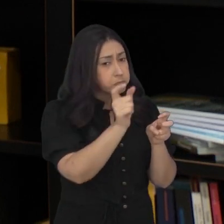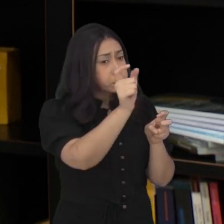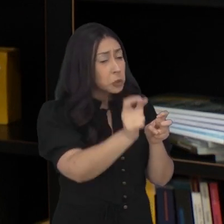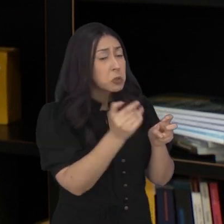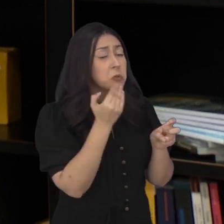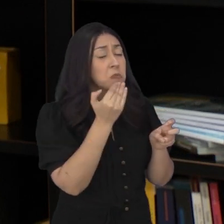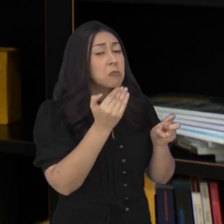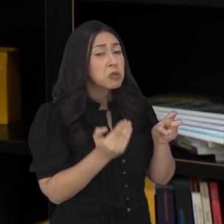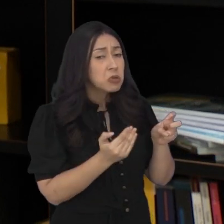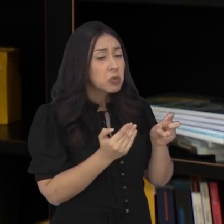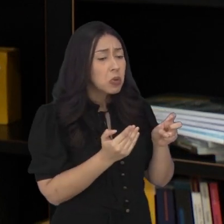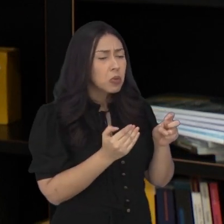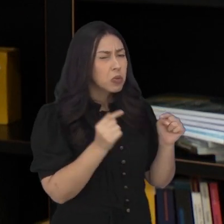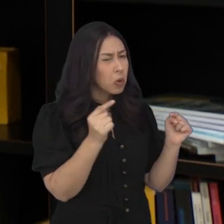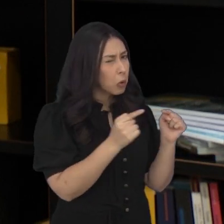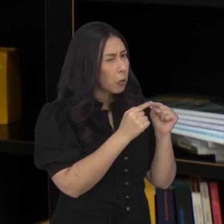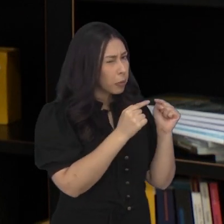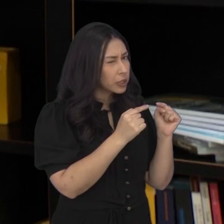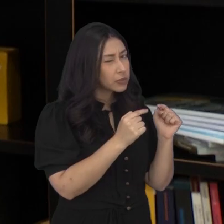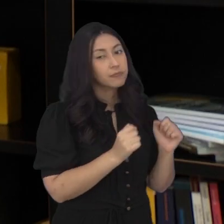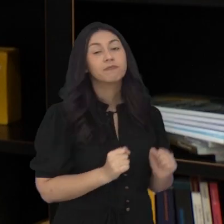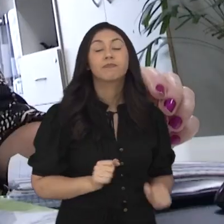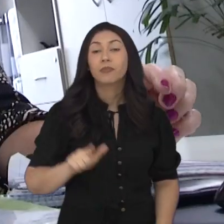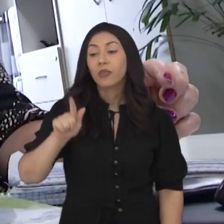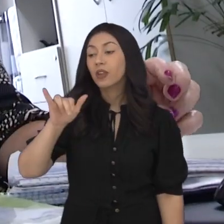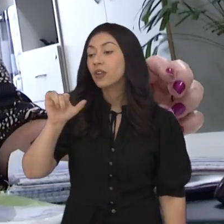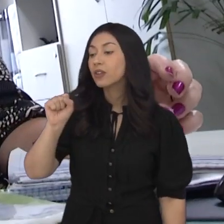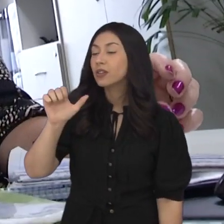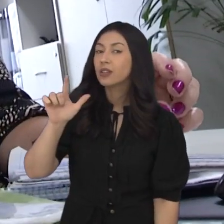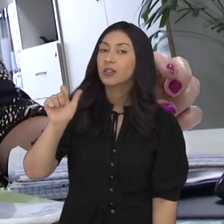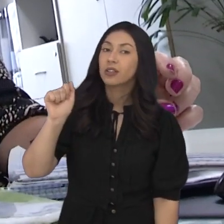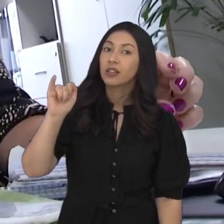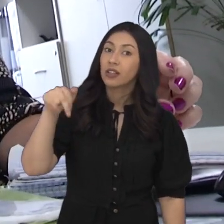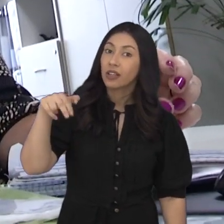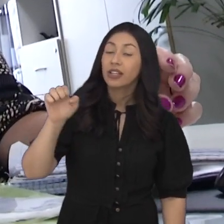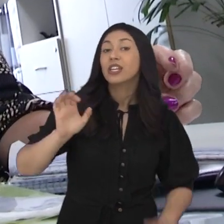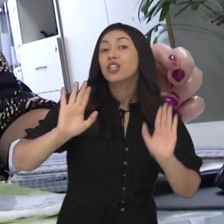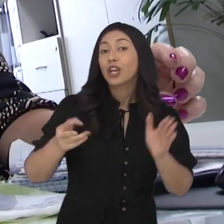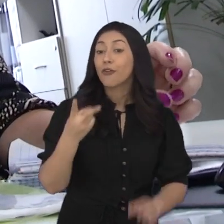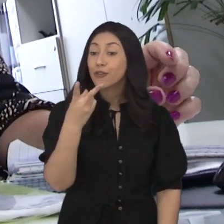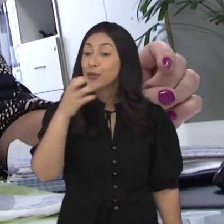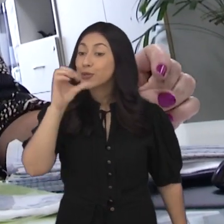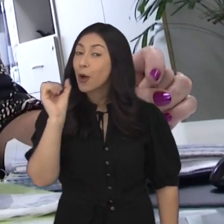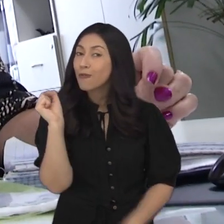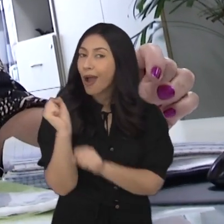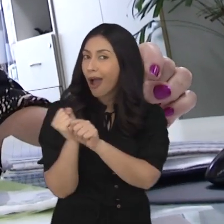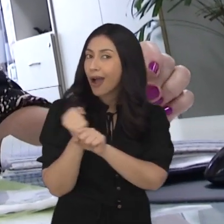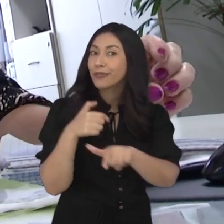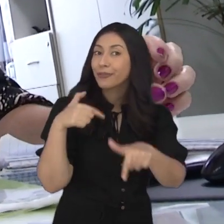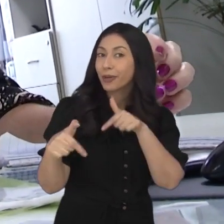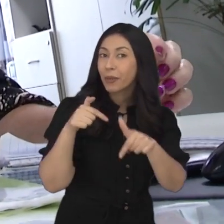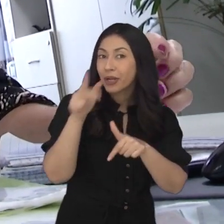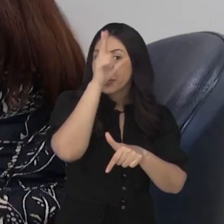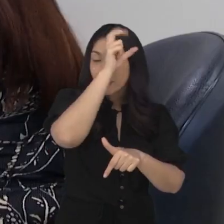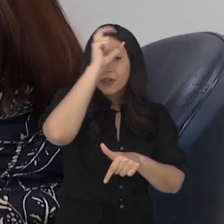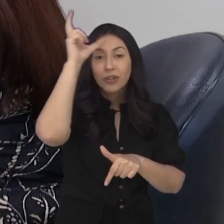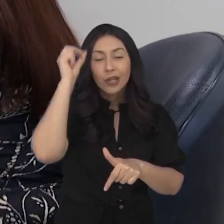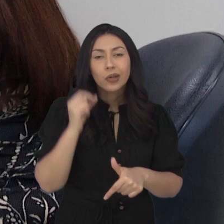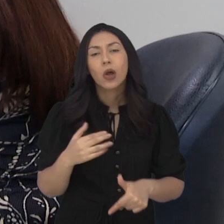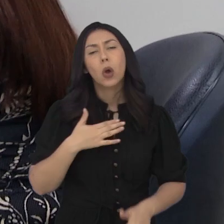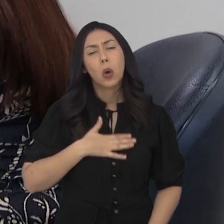dentro da solicitação que foi feita, existe um respaldo legal. Diz Laine, que está há 29 anos na Prefeitura de São José,